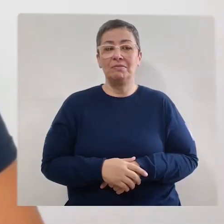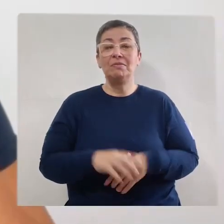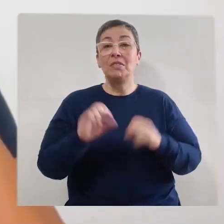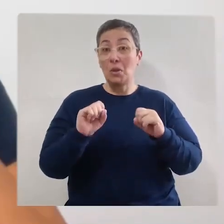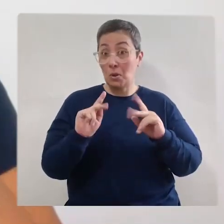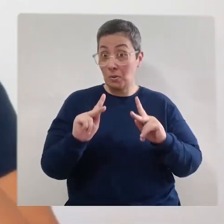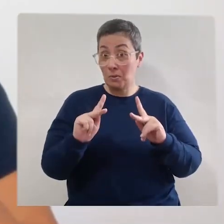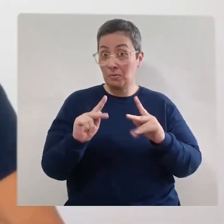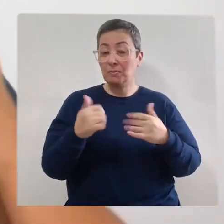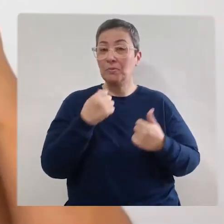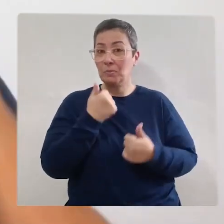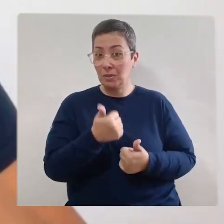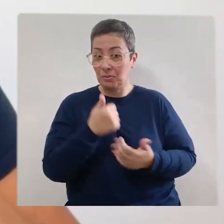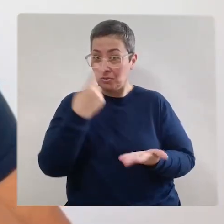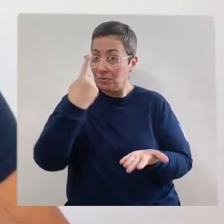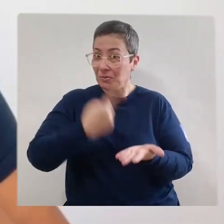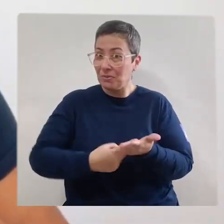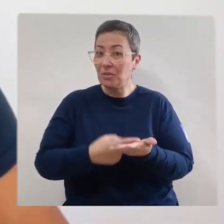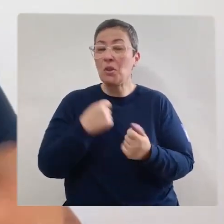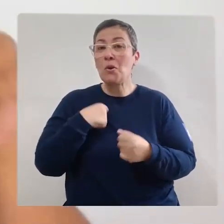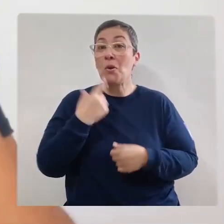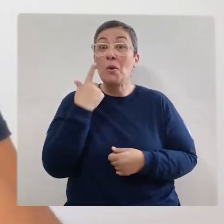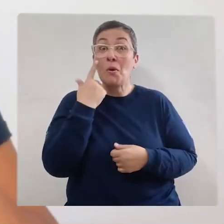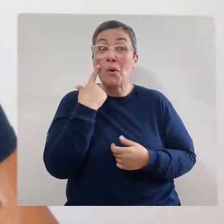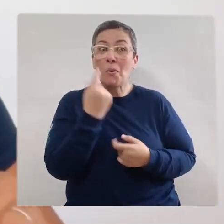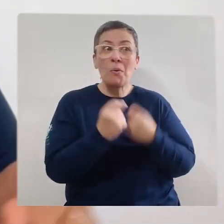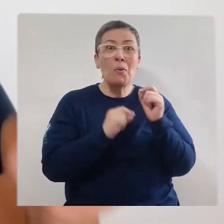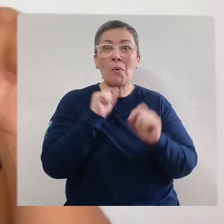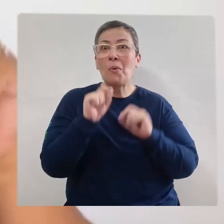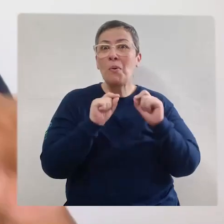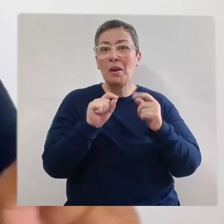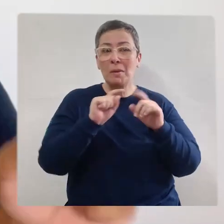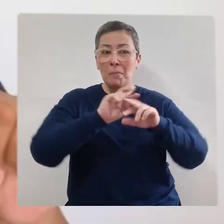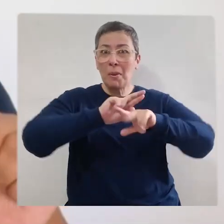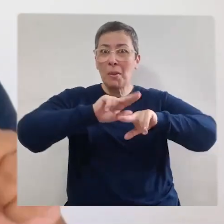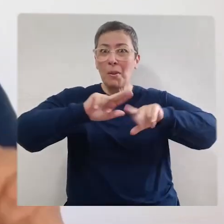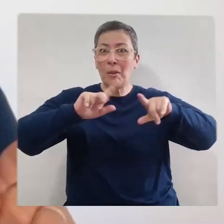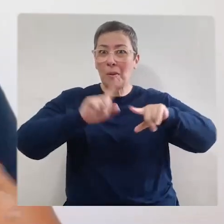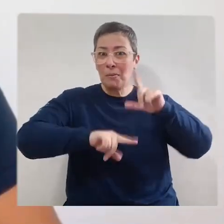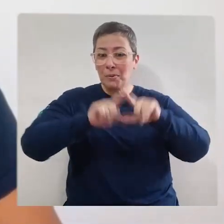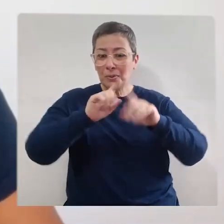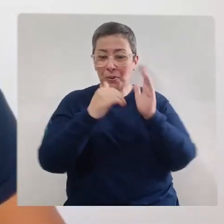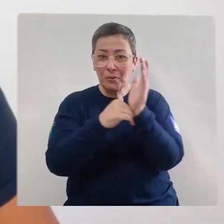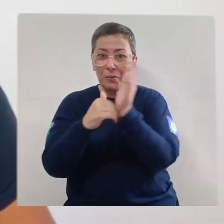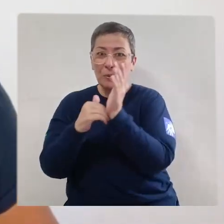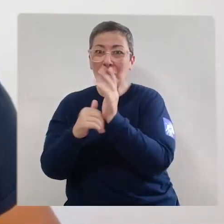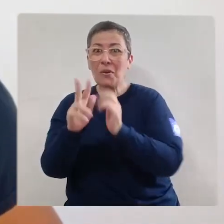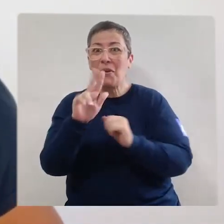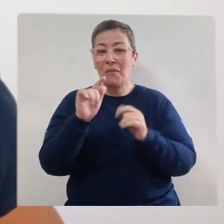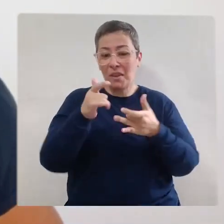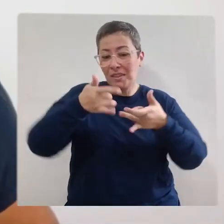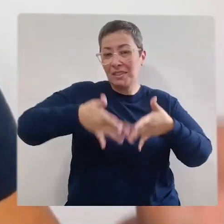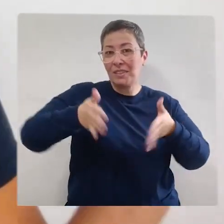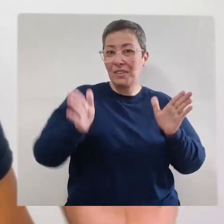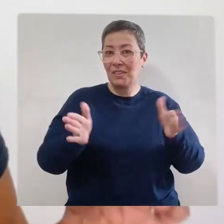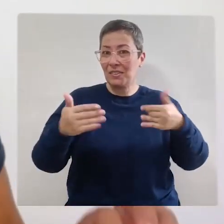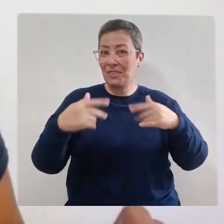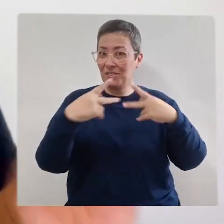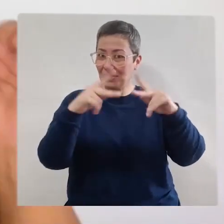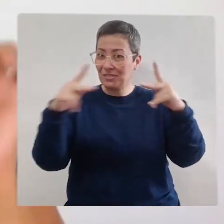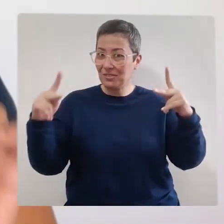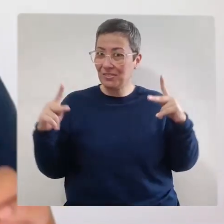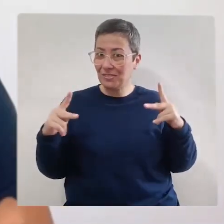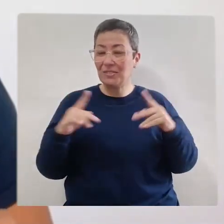Tudo bem? Combinado? Eu quero ver quais são os objetos misteriosos Que vocês vão guardar dentro das